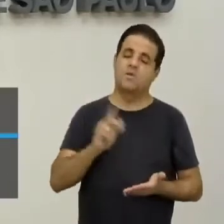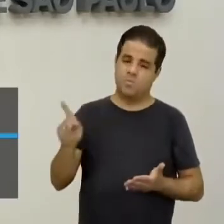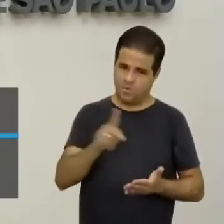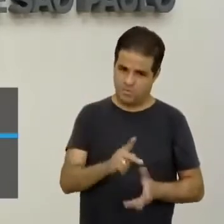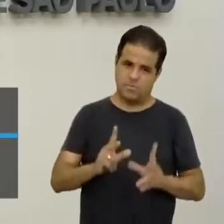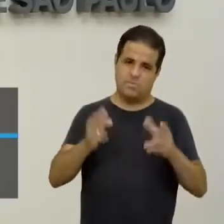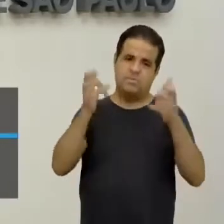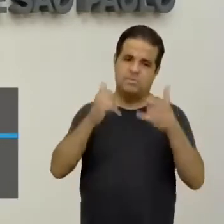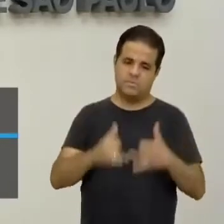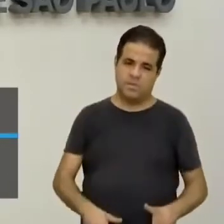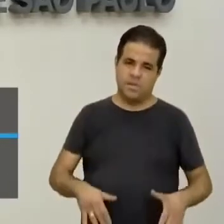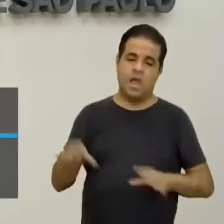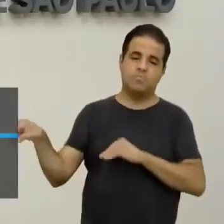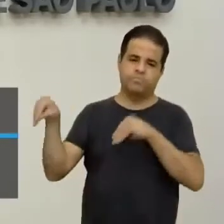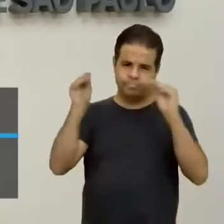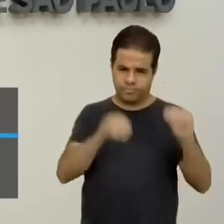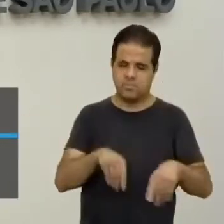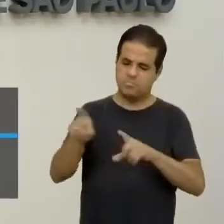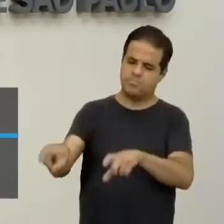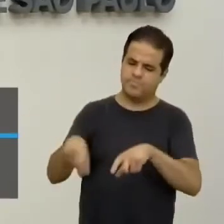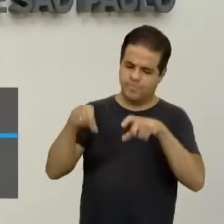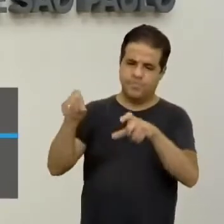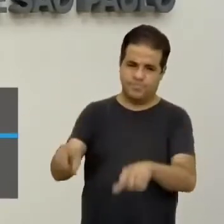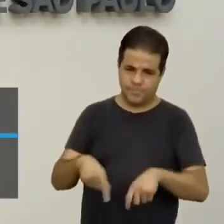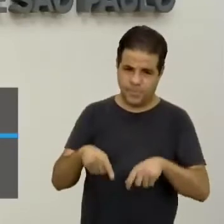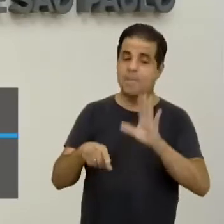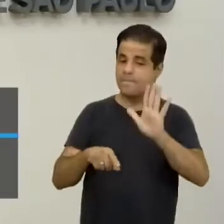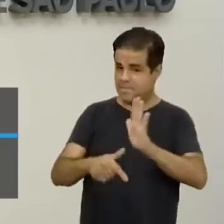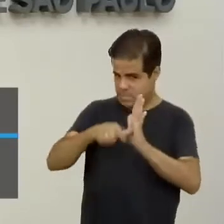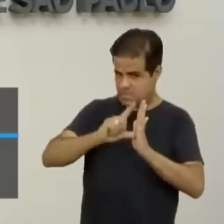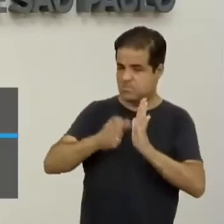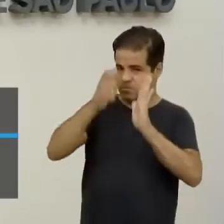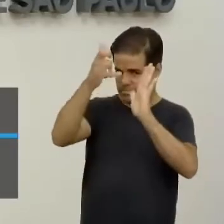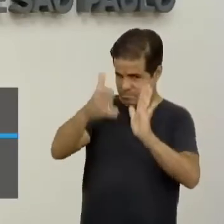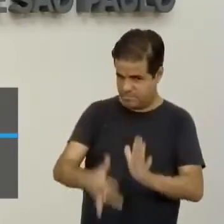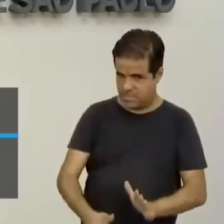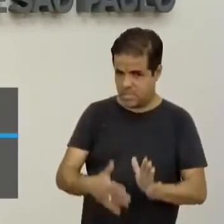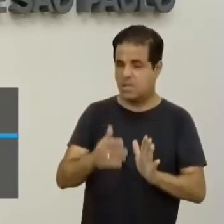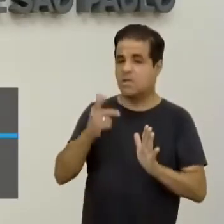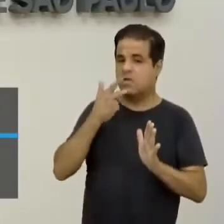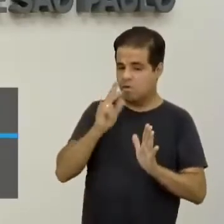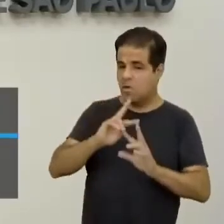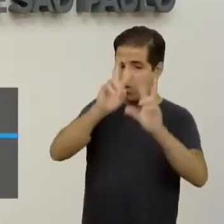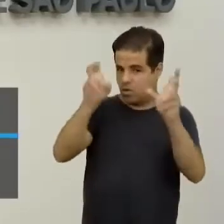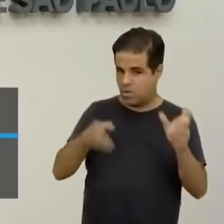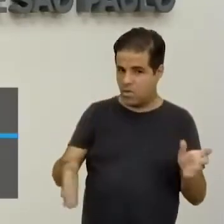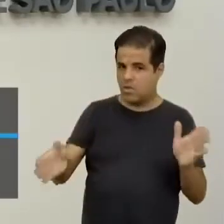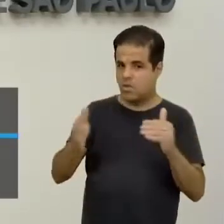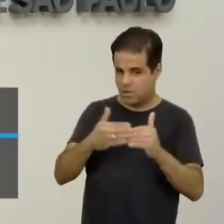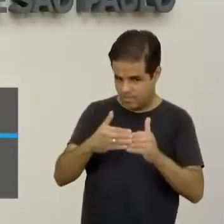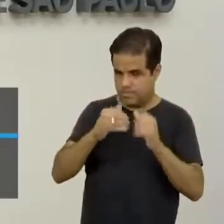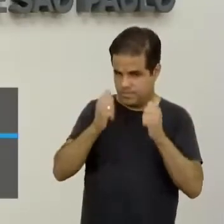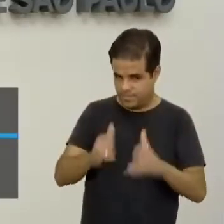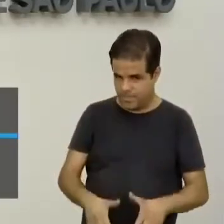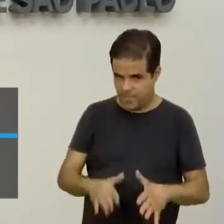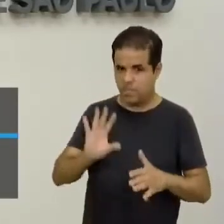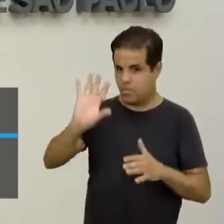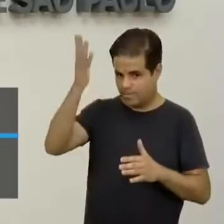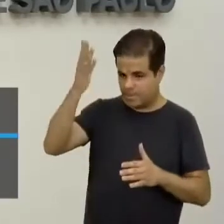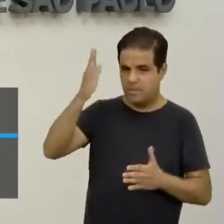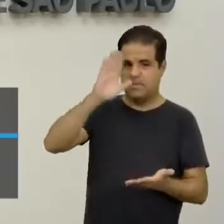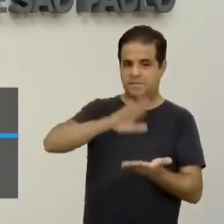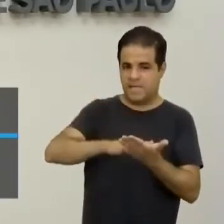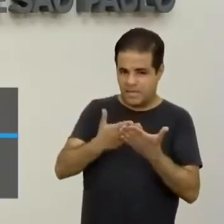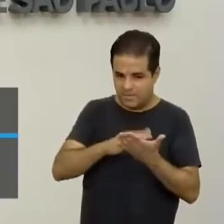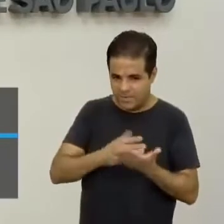professor falou, o êxodo rural. Mas aí, antes de entrar no êxodo rural, eu gostaria de fechar aqui as ligas camponesas. O que acontece?